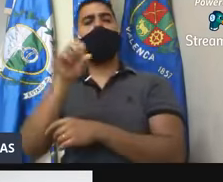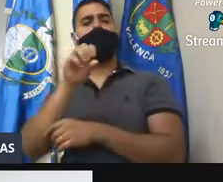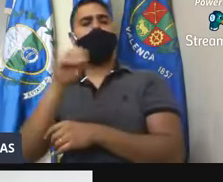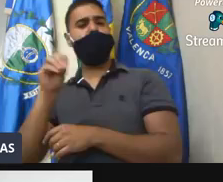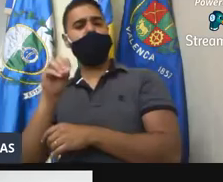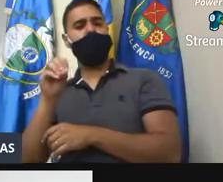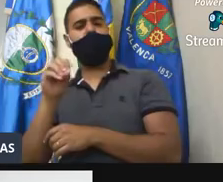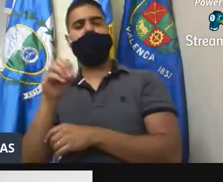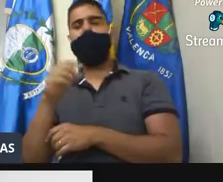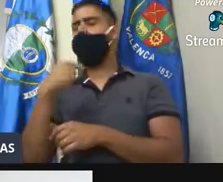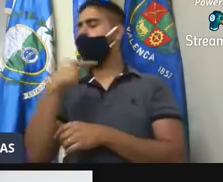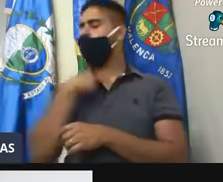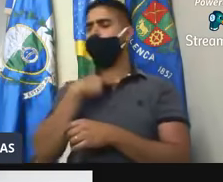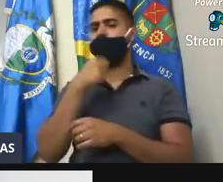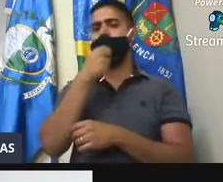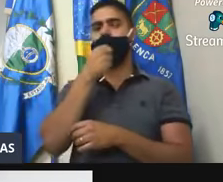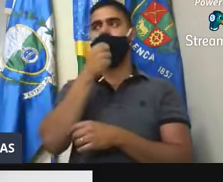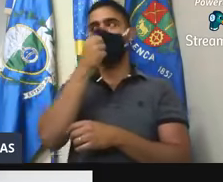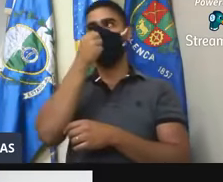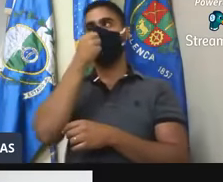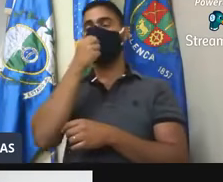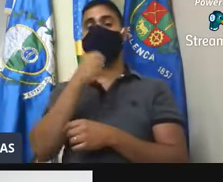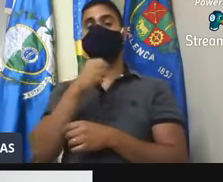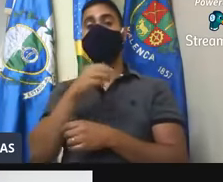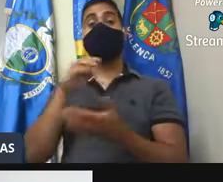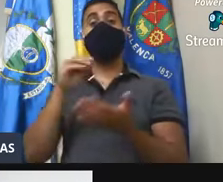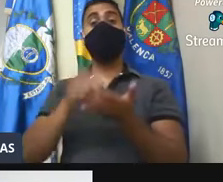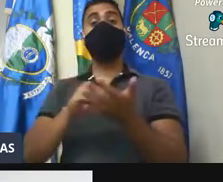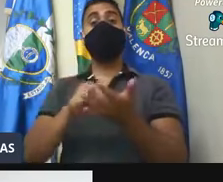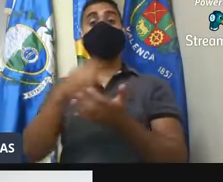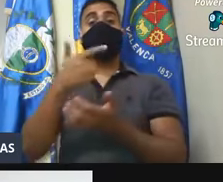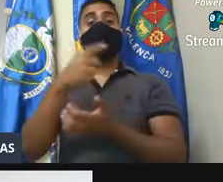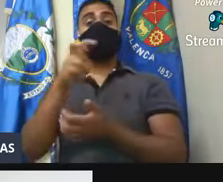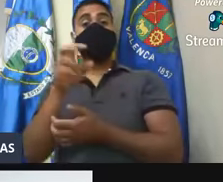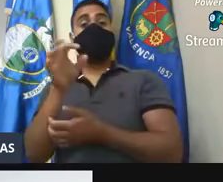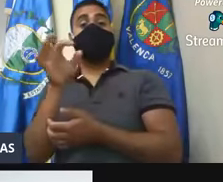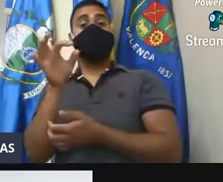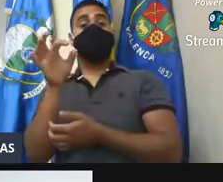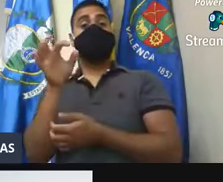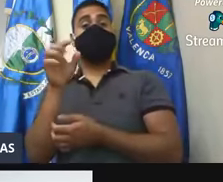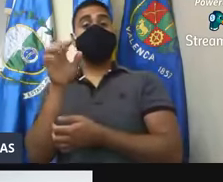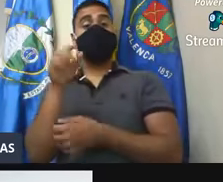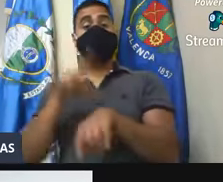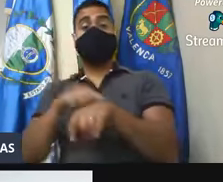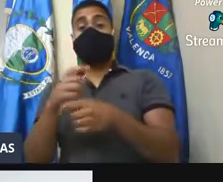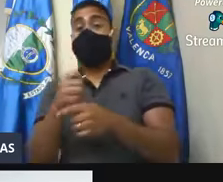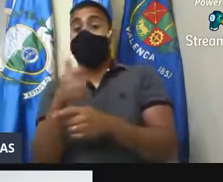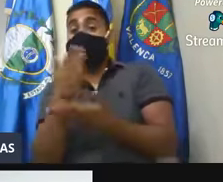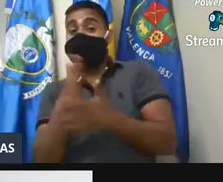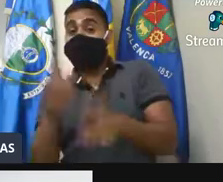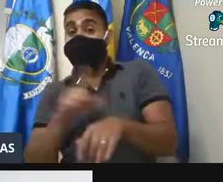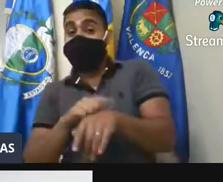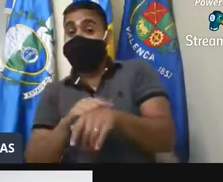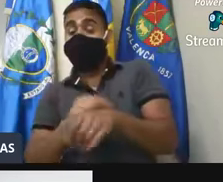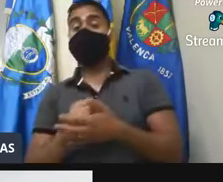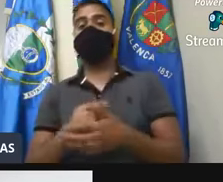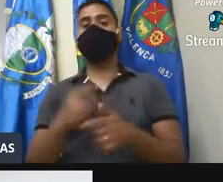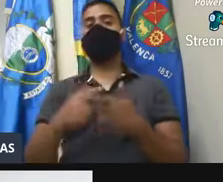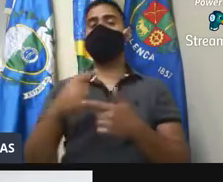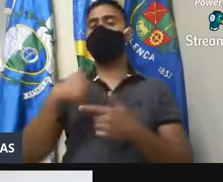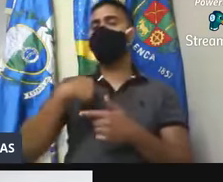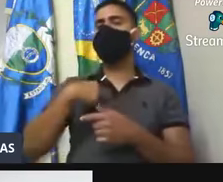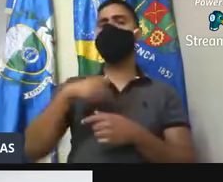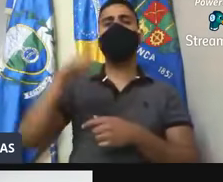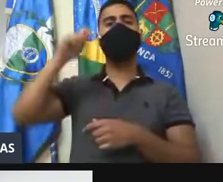finalizar, falta 25 segundos. É porque eu botei um